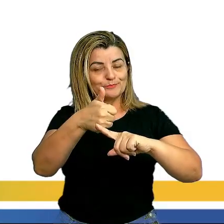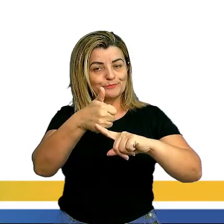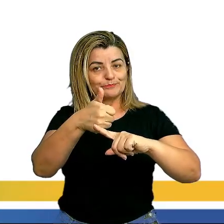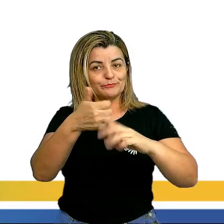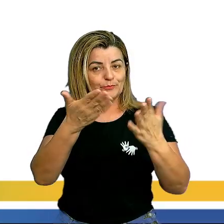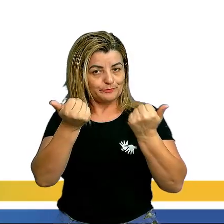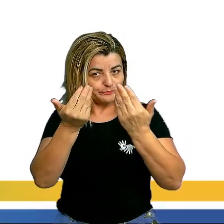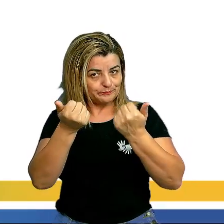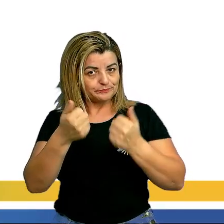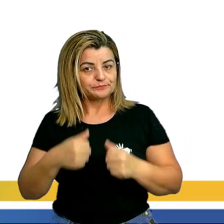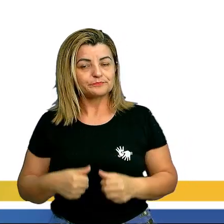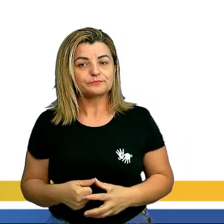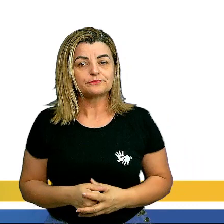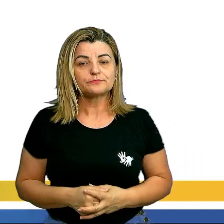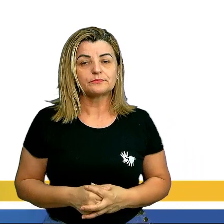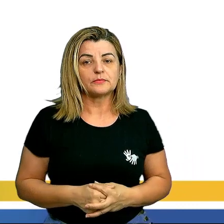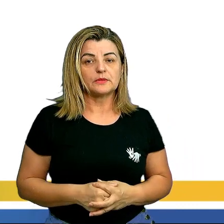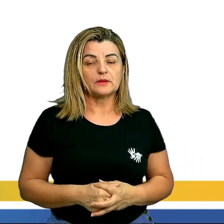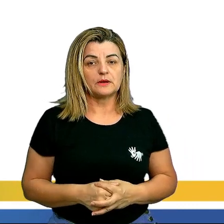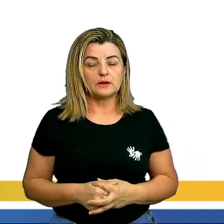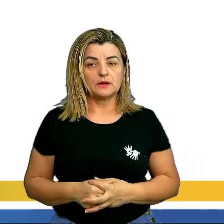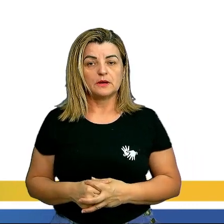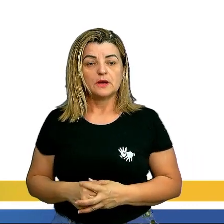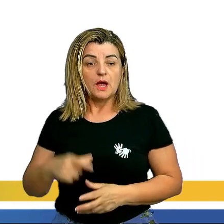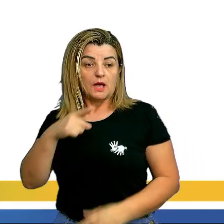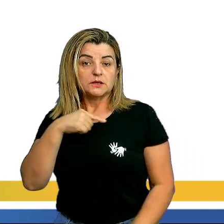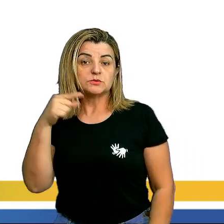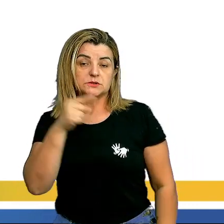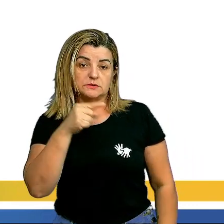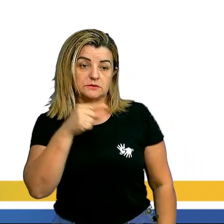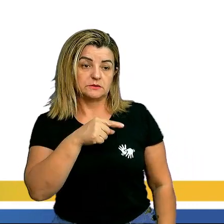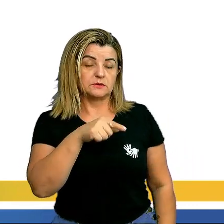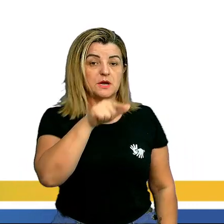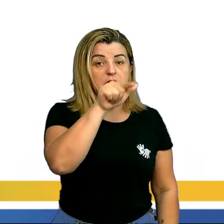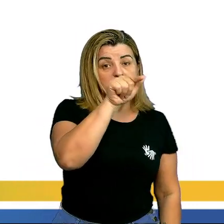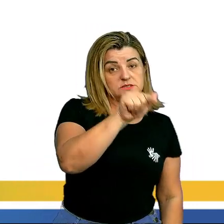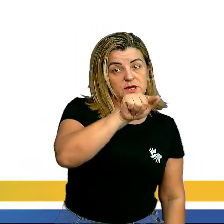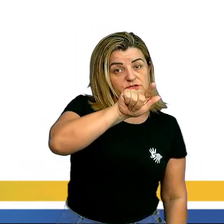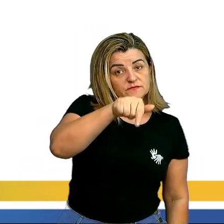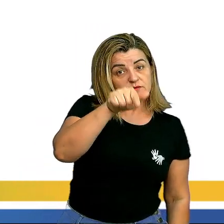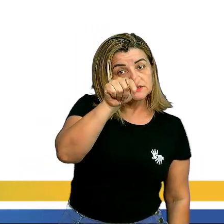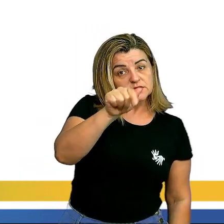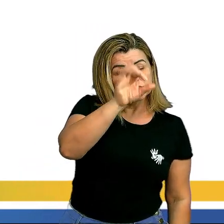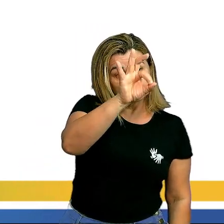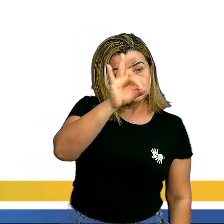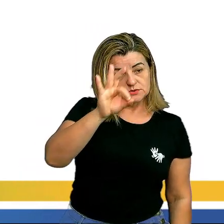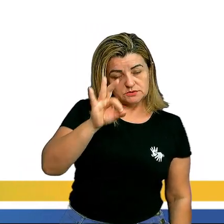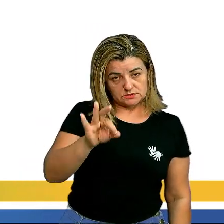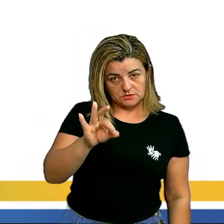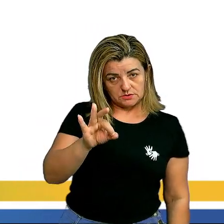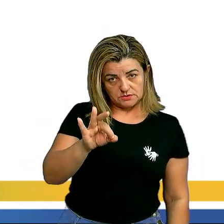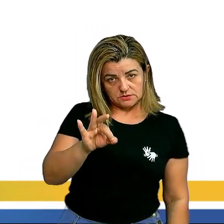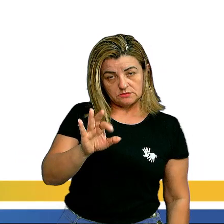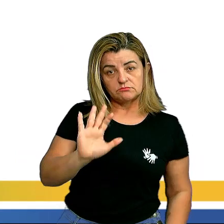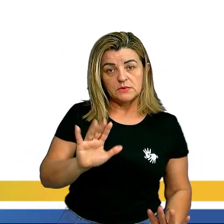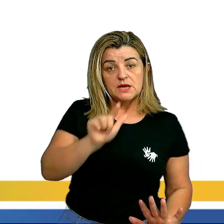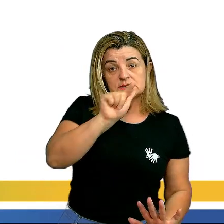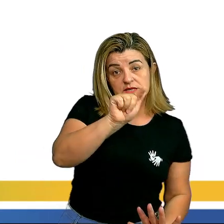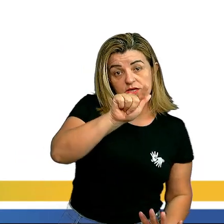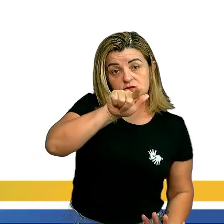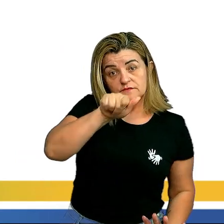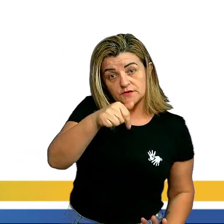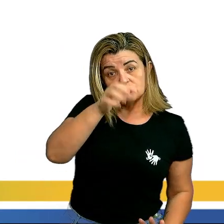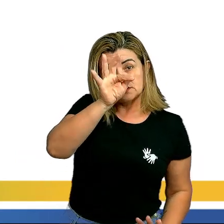Então vamos lá. Então nós temos aí 7,7% seria 7,7